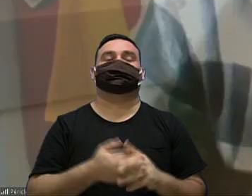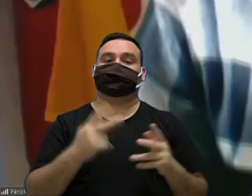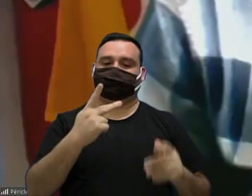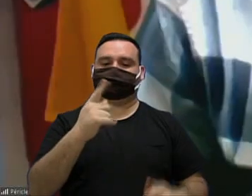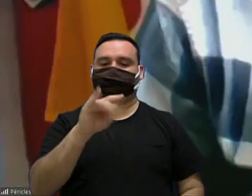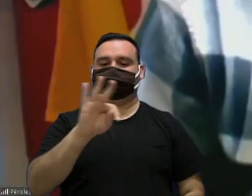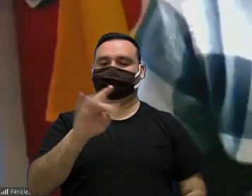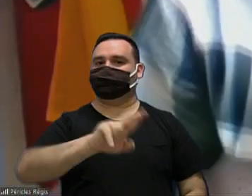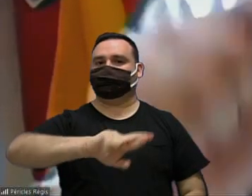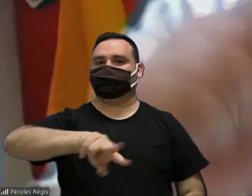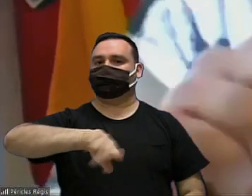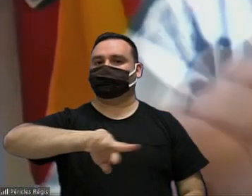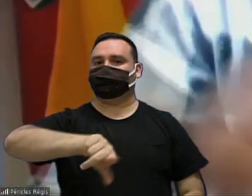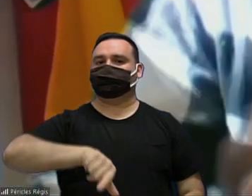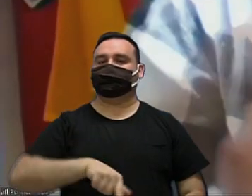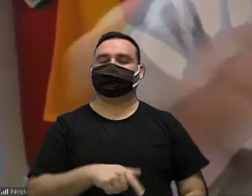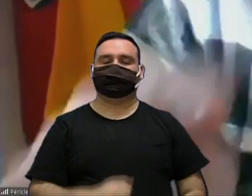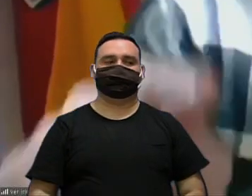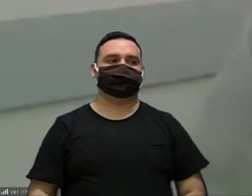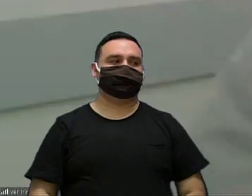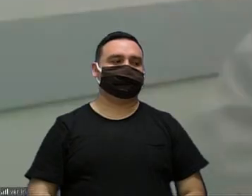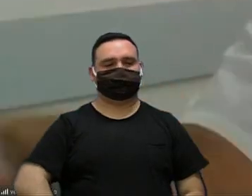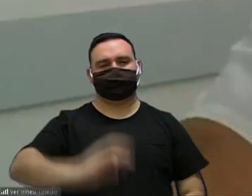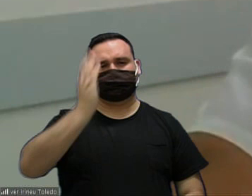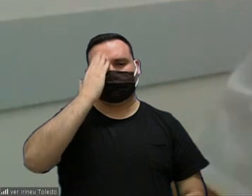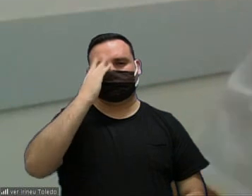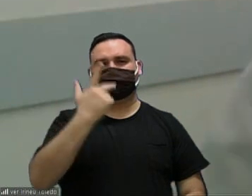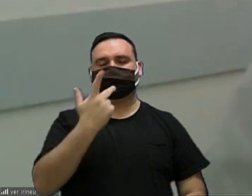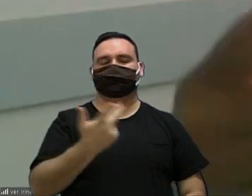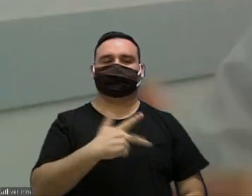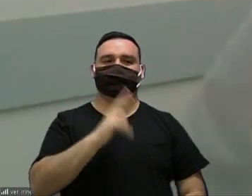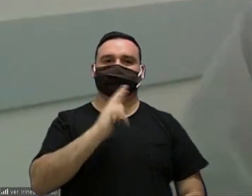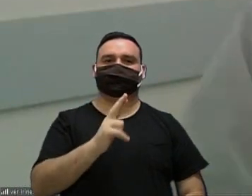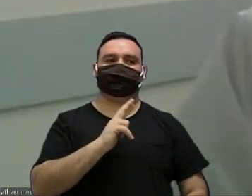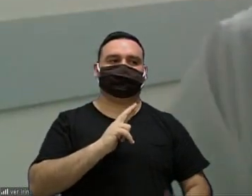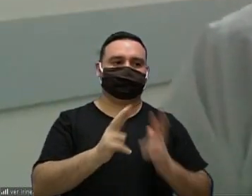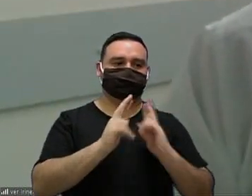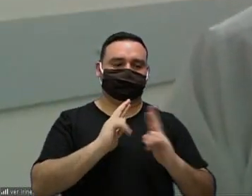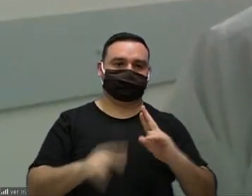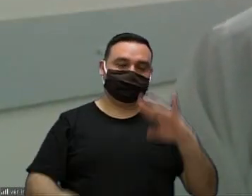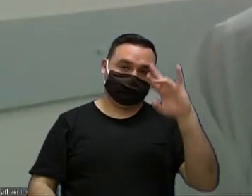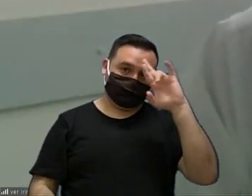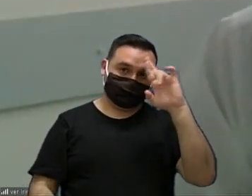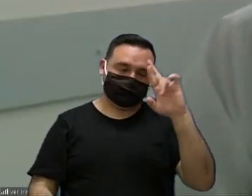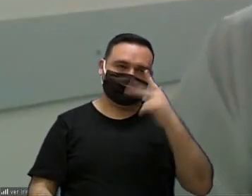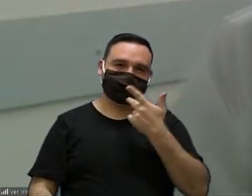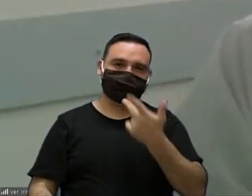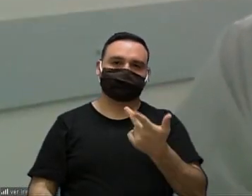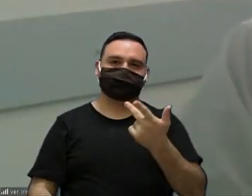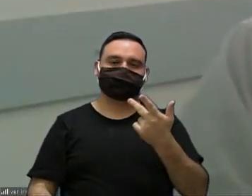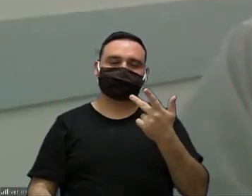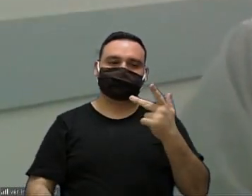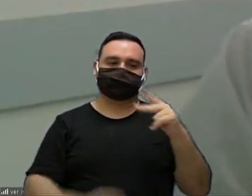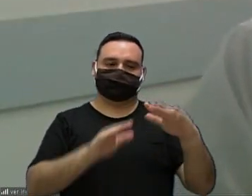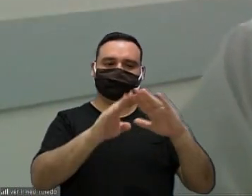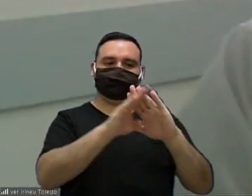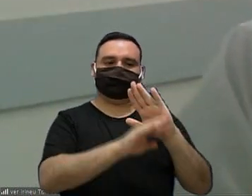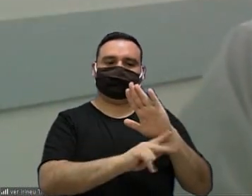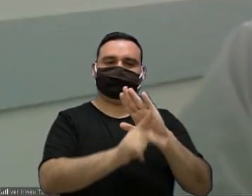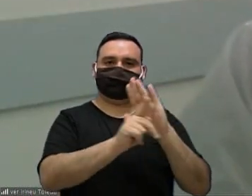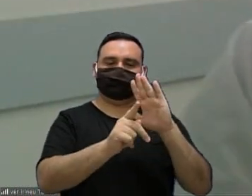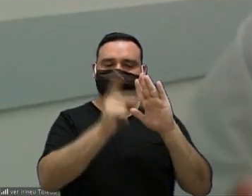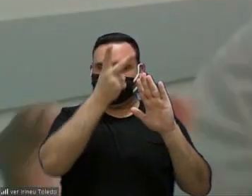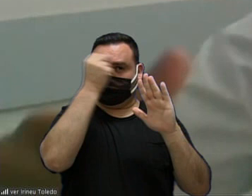pátio vereador Linel eu sei mas a boa excelência falou que ela respondeu a excelência disse que a política pública da